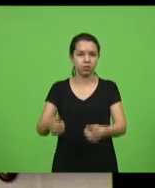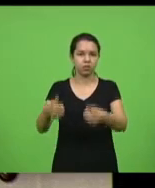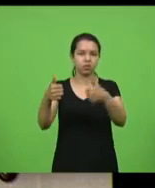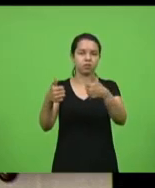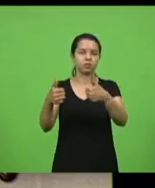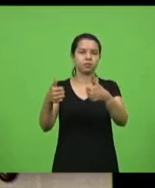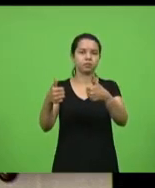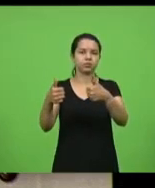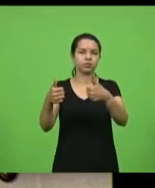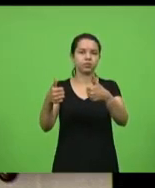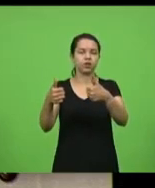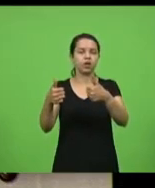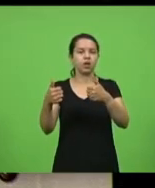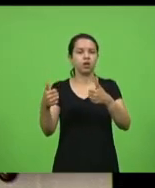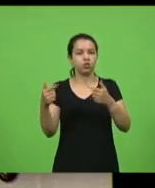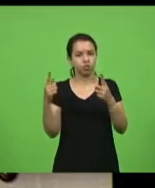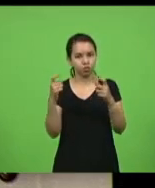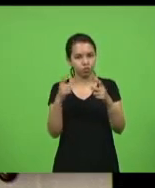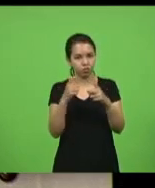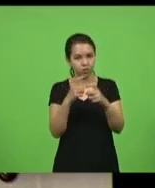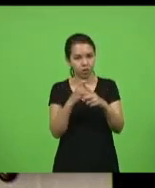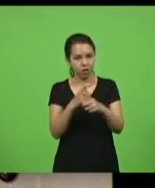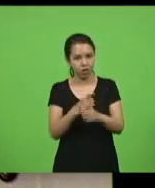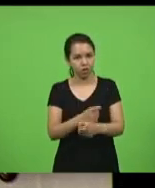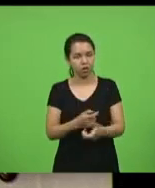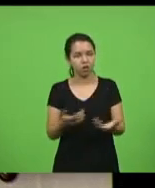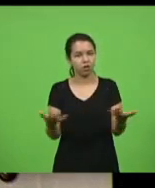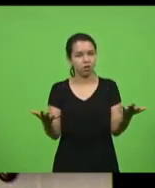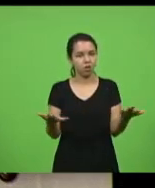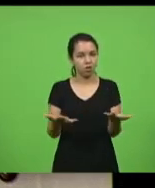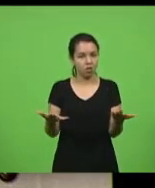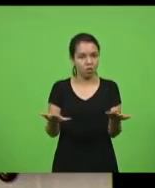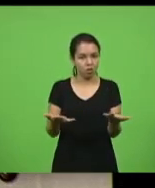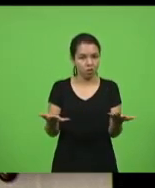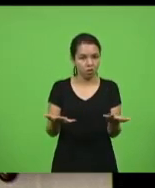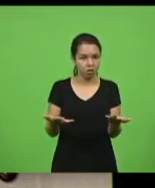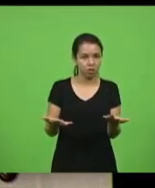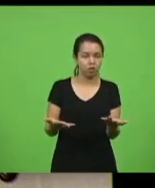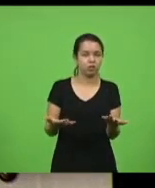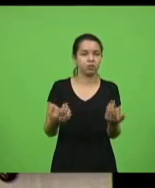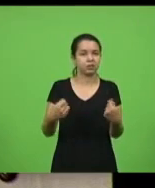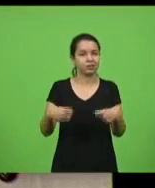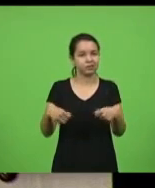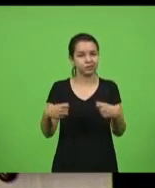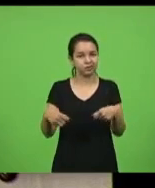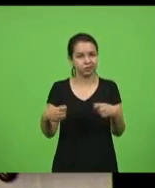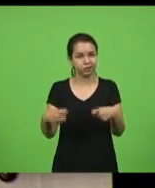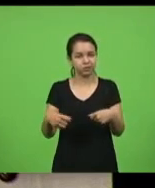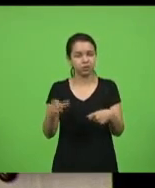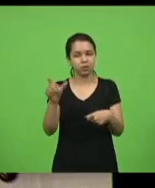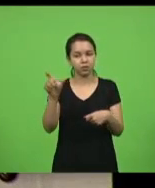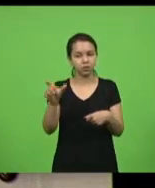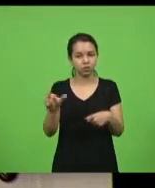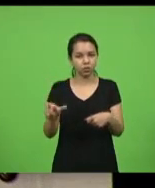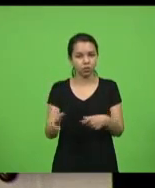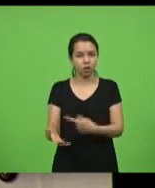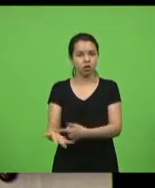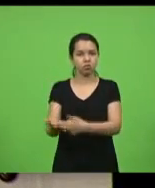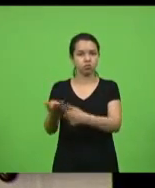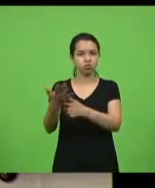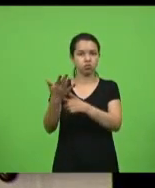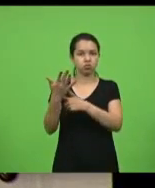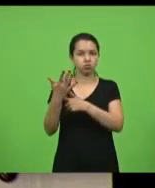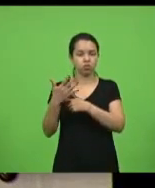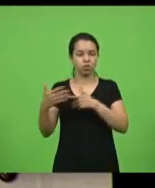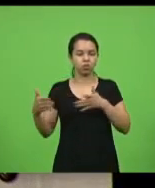vivendo, nós precisamos de alguém que dê o caminho e que mostre esse caminho o mais rápido possível. Estou ouvindo a